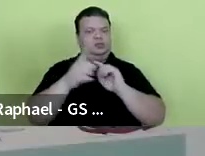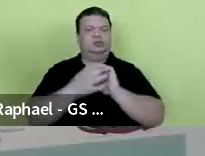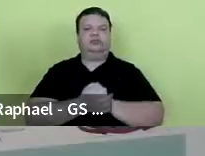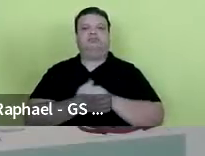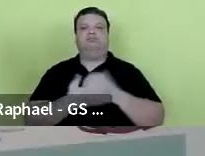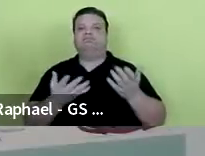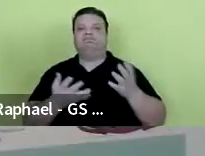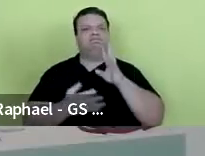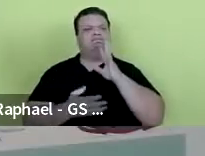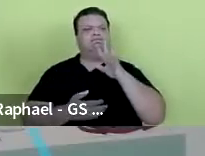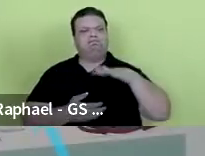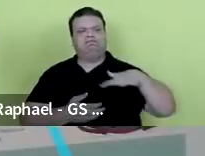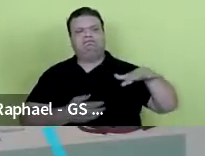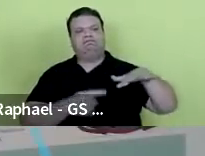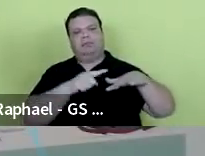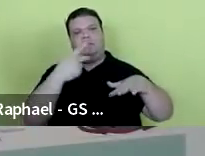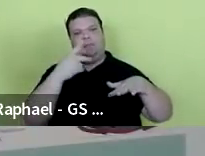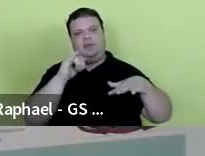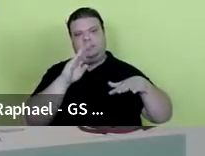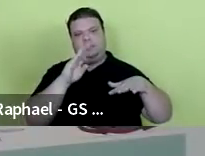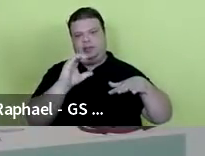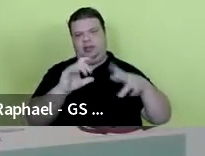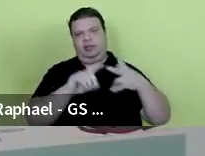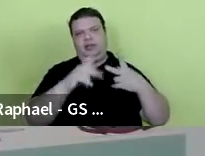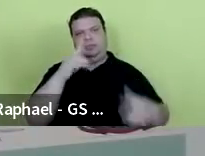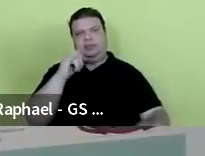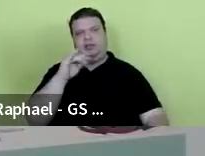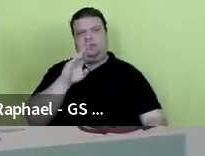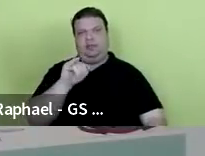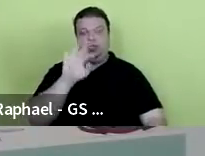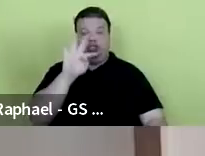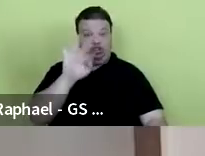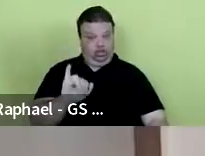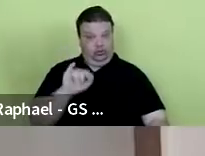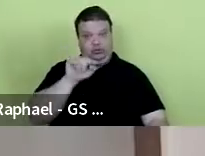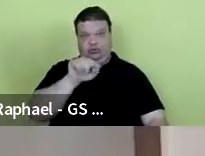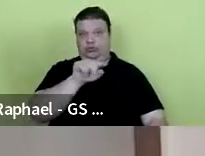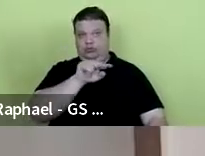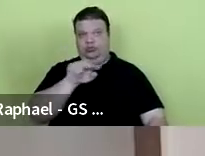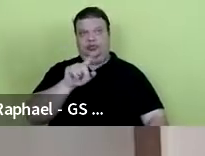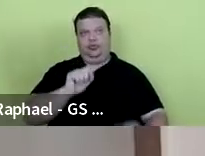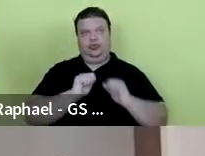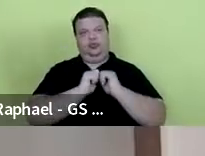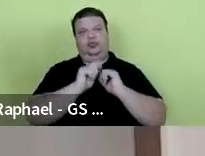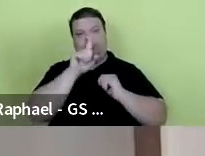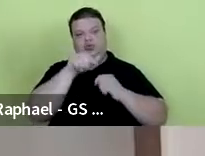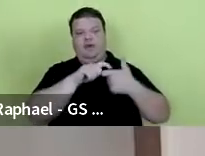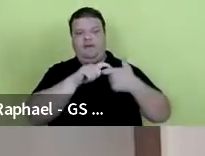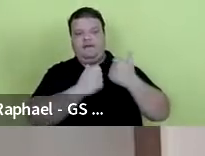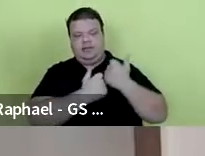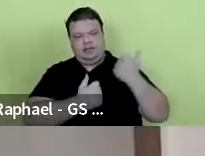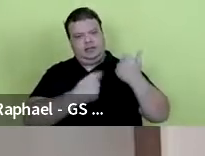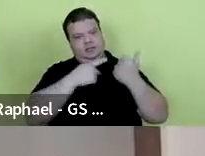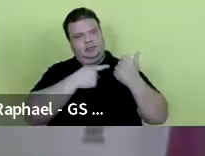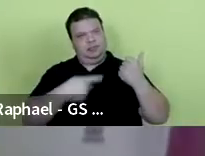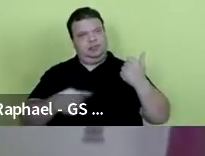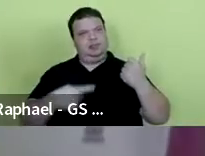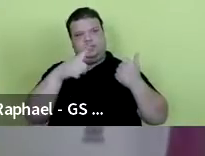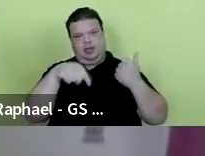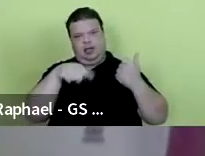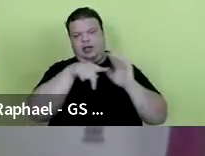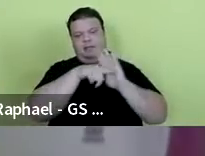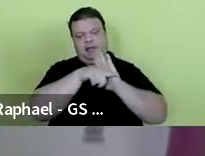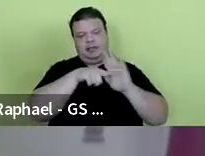Conhecidos como PIBIC e PIBIT, os programas vinculados à vice-presidência de pesquisa e coleções biológicas